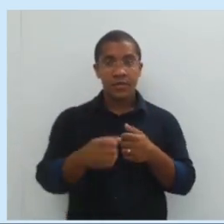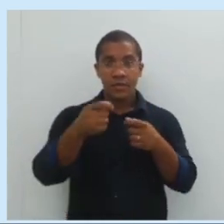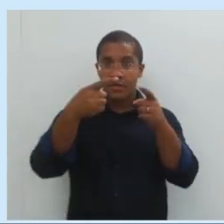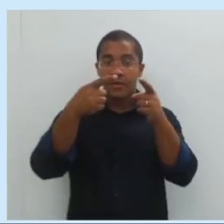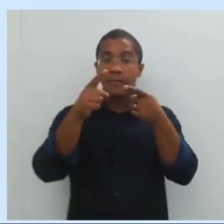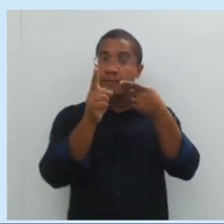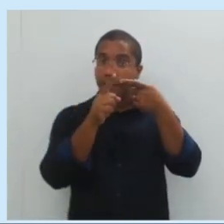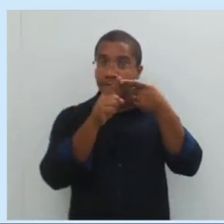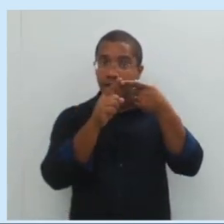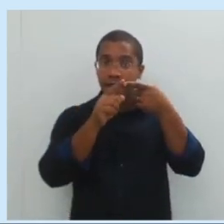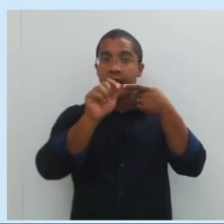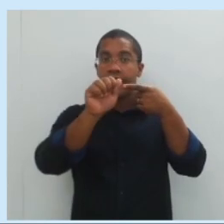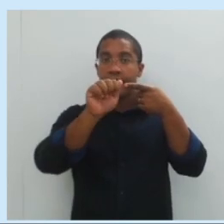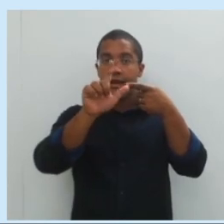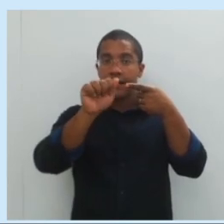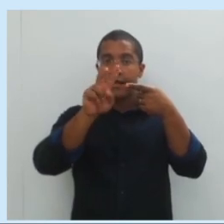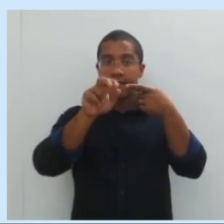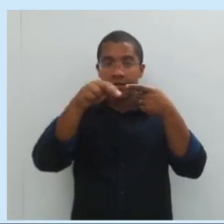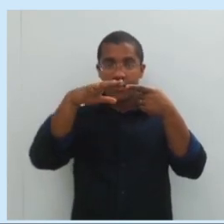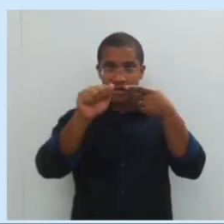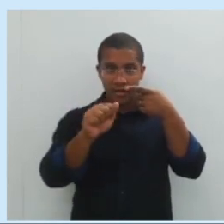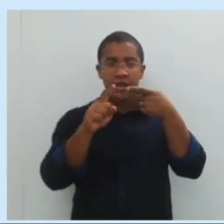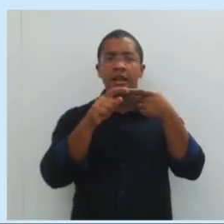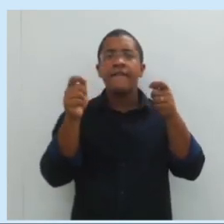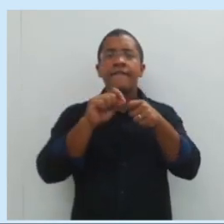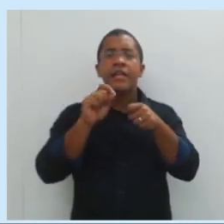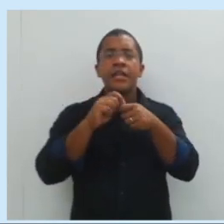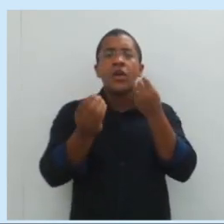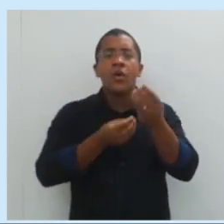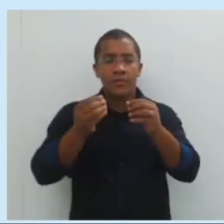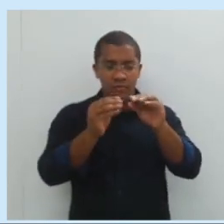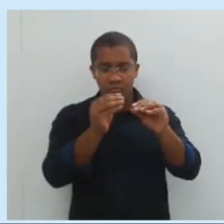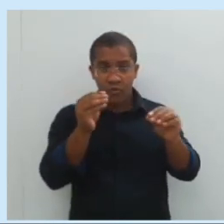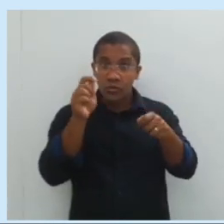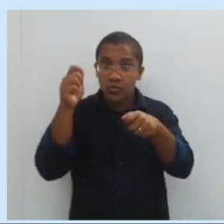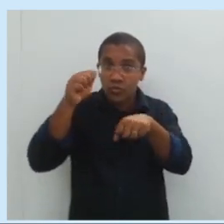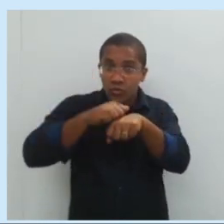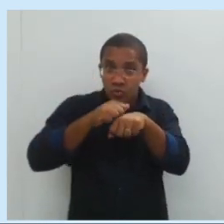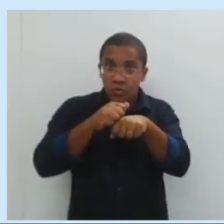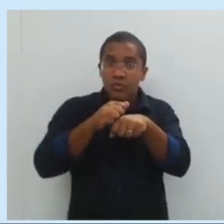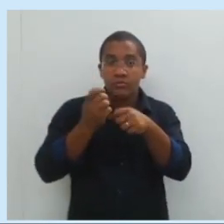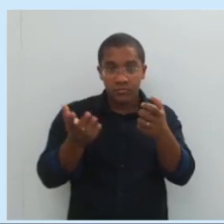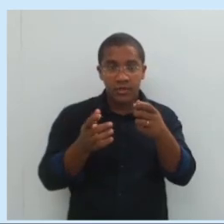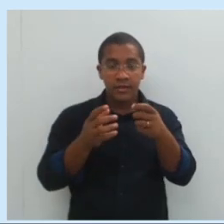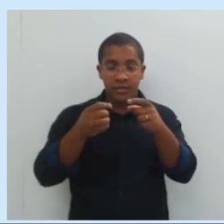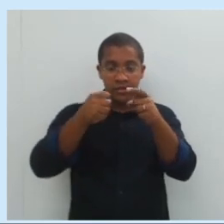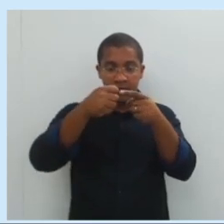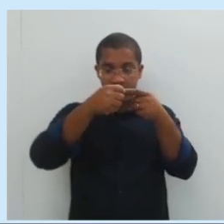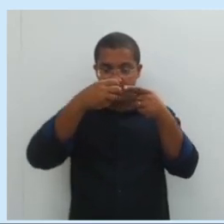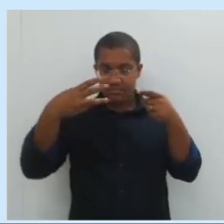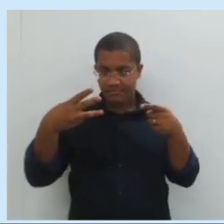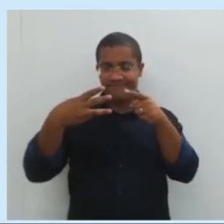primeira máquina, alavanca, e ela é construída a partir de uma barra rígida com três pontos.